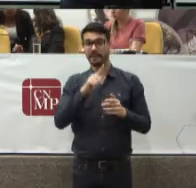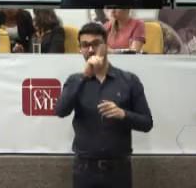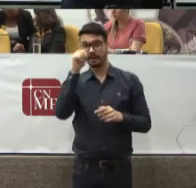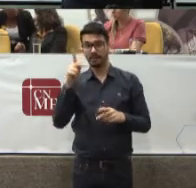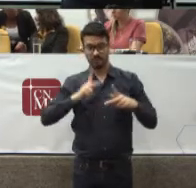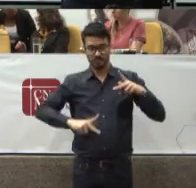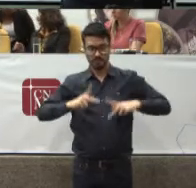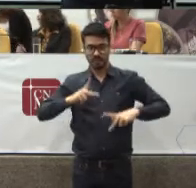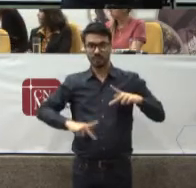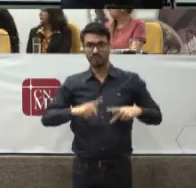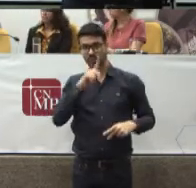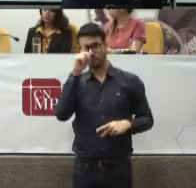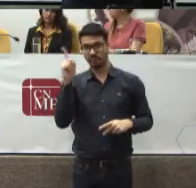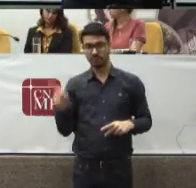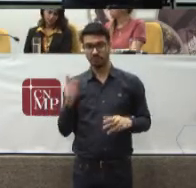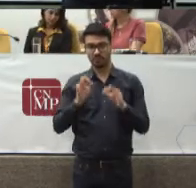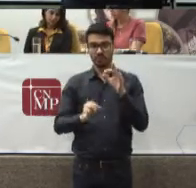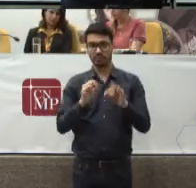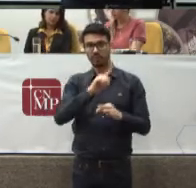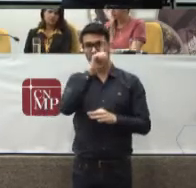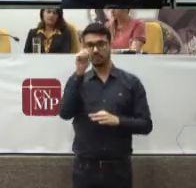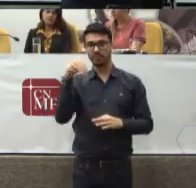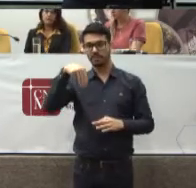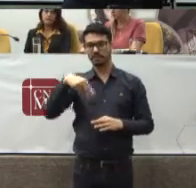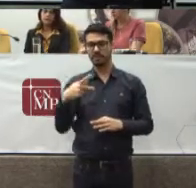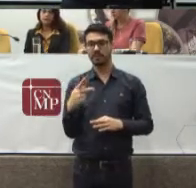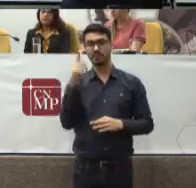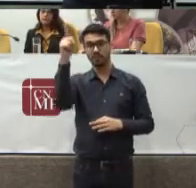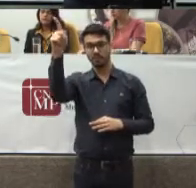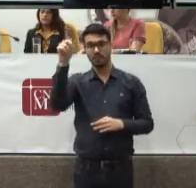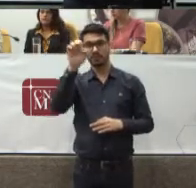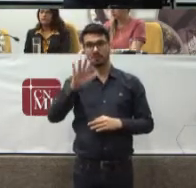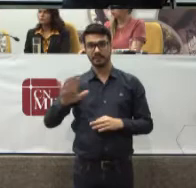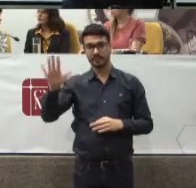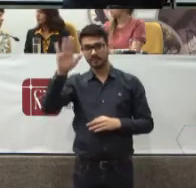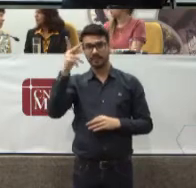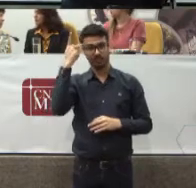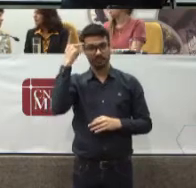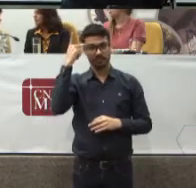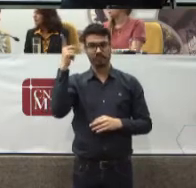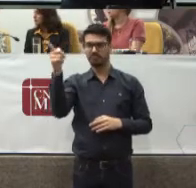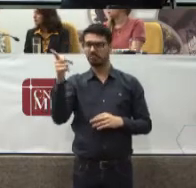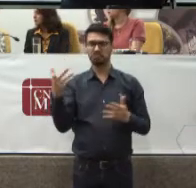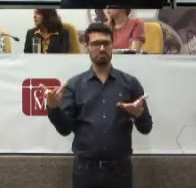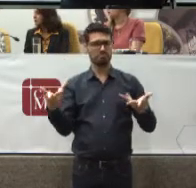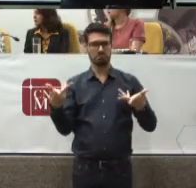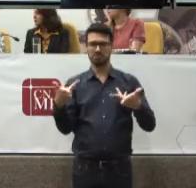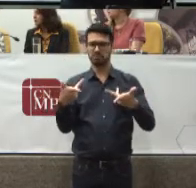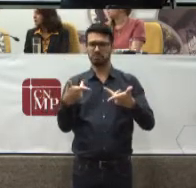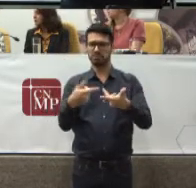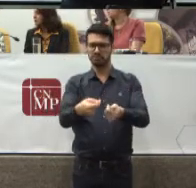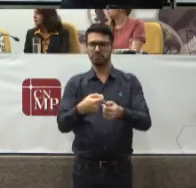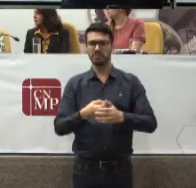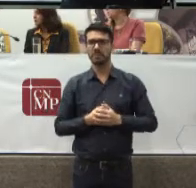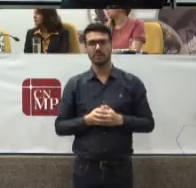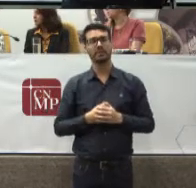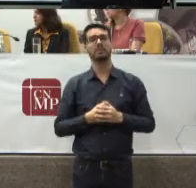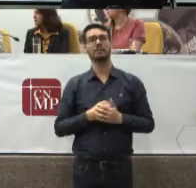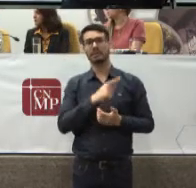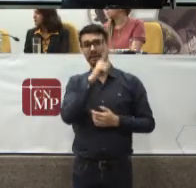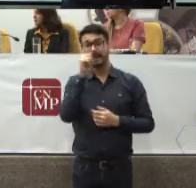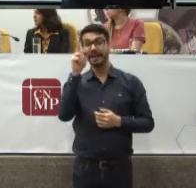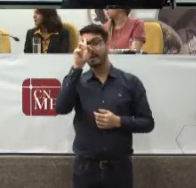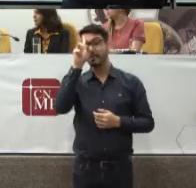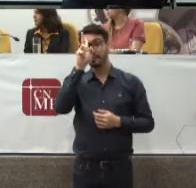promotor De Justiça Do Ministério Público Do Estado De São Paulo Exime o promotor De Justiça Muito